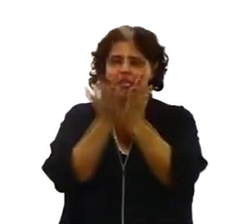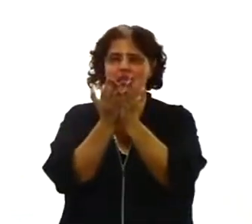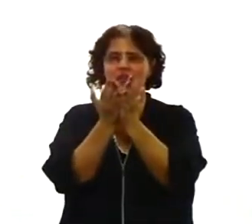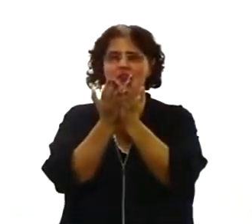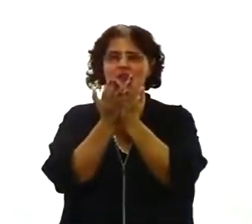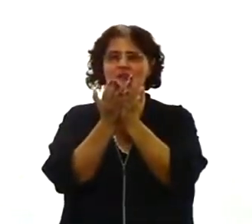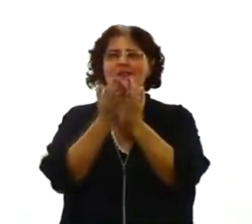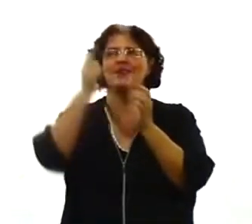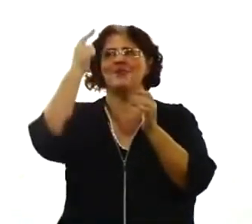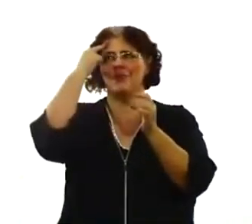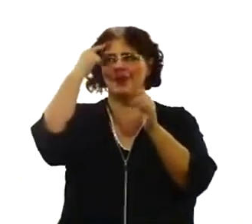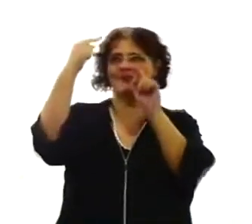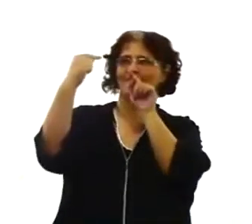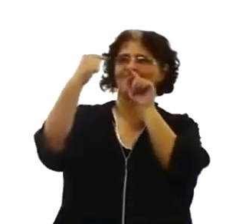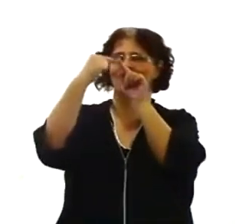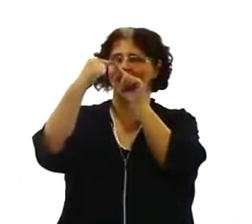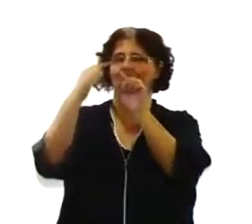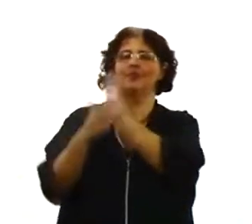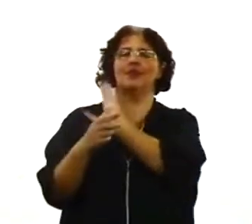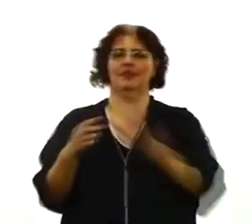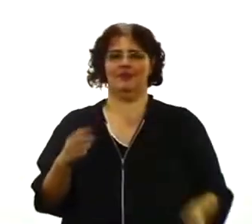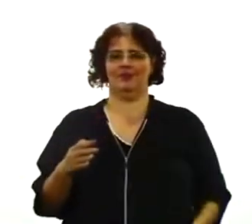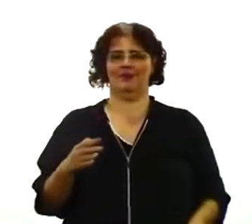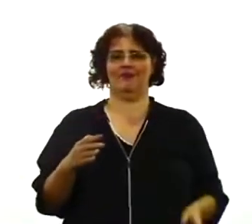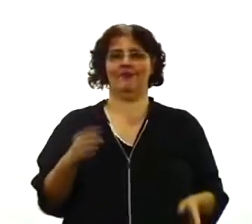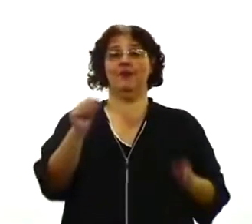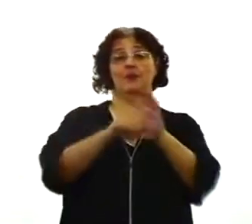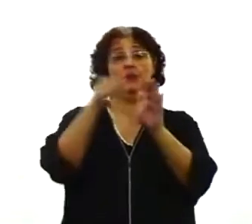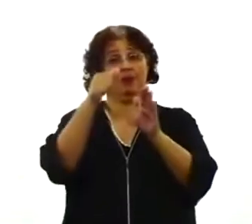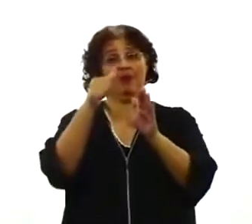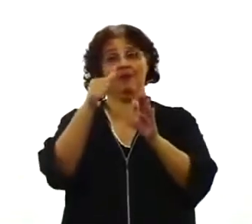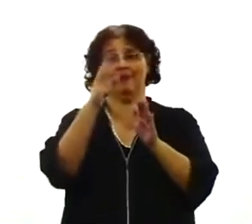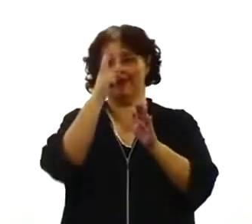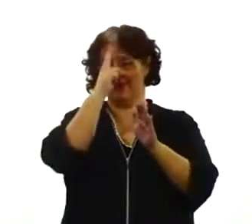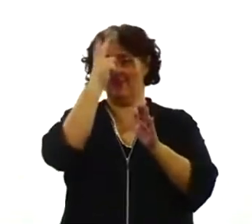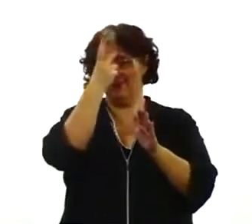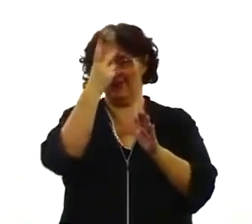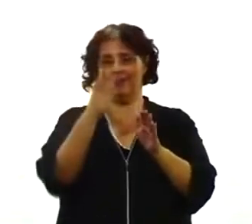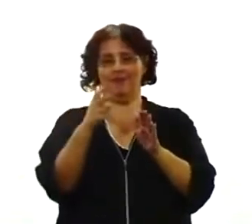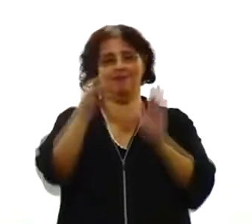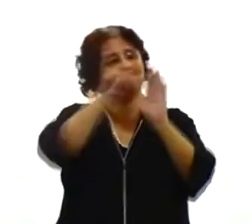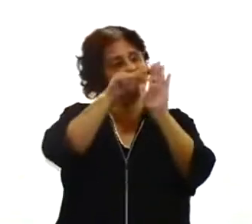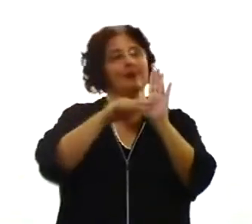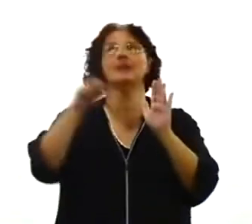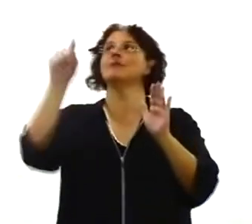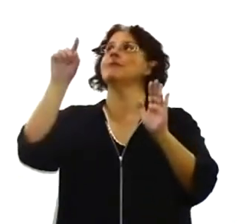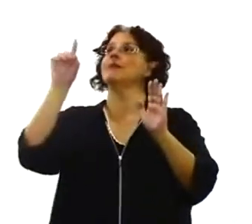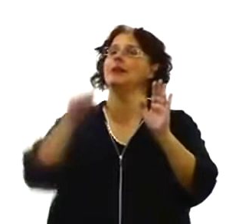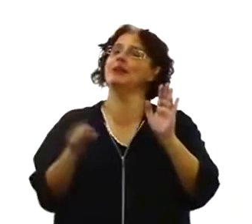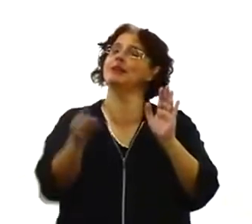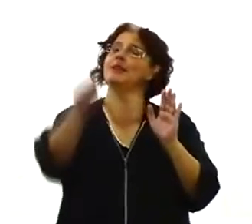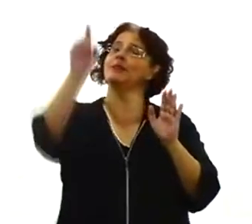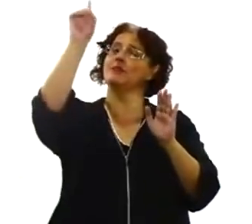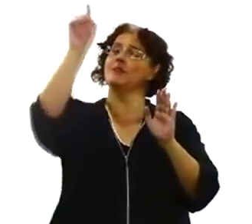O processo é o da santificação. Primeiro vem a conversão, que faz parte do plano eterno de Deus, de alcançar os seus.